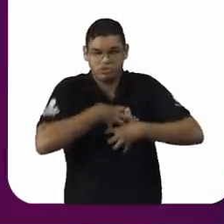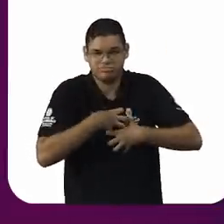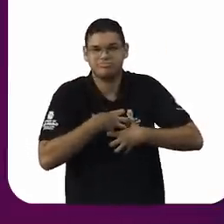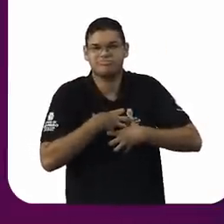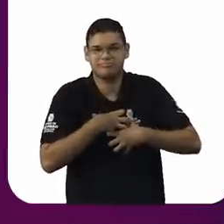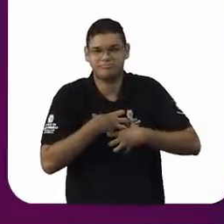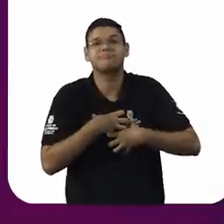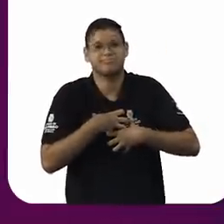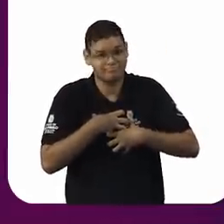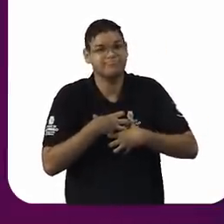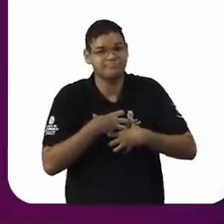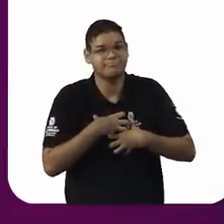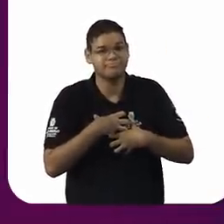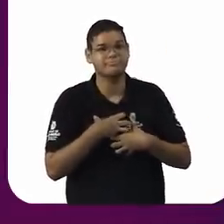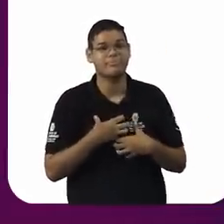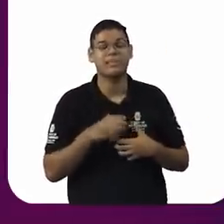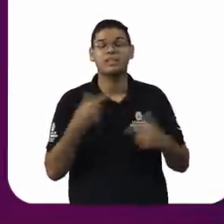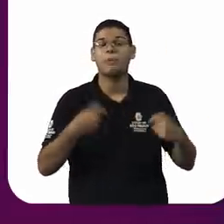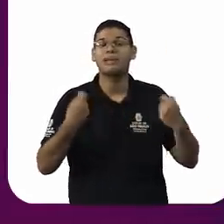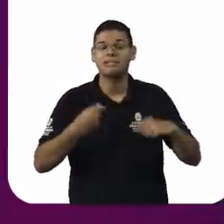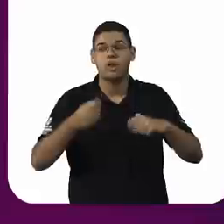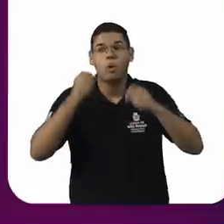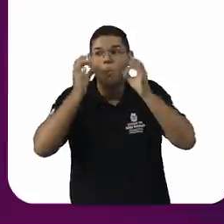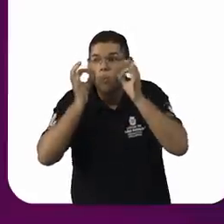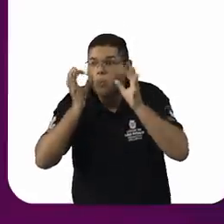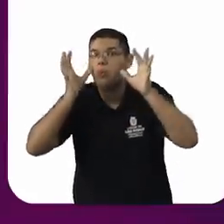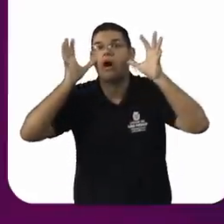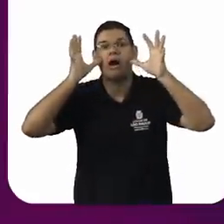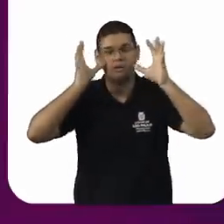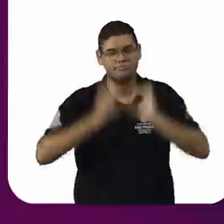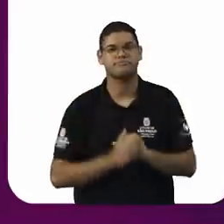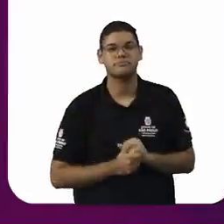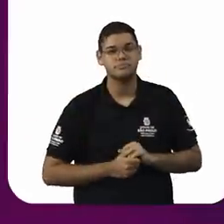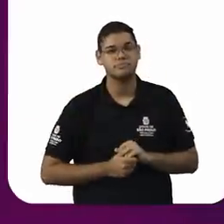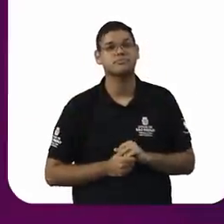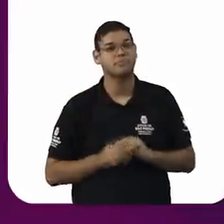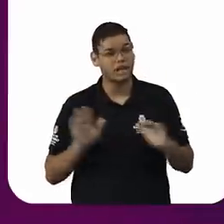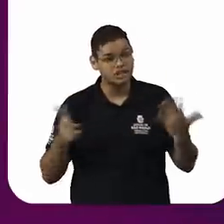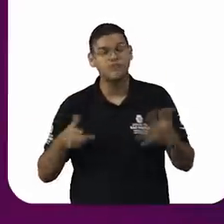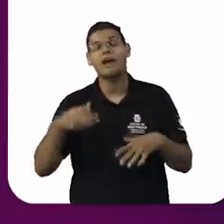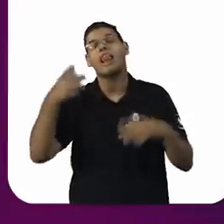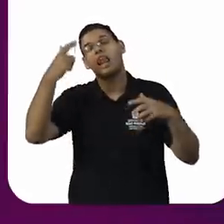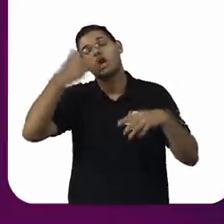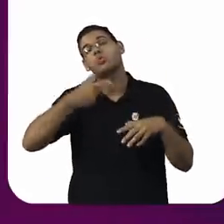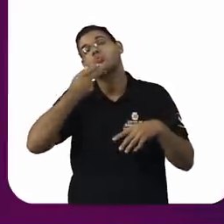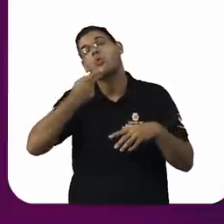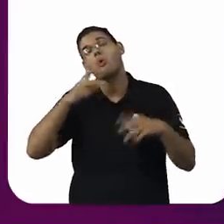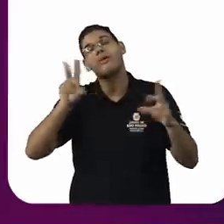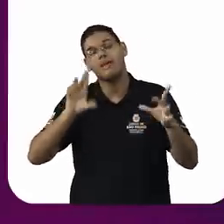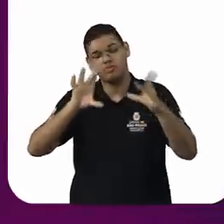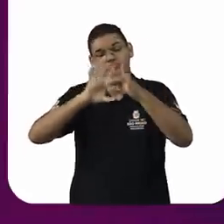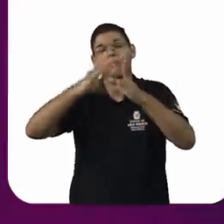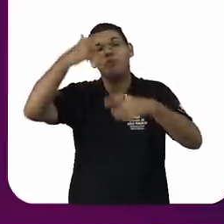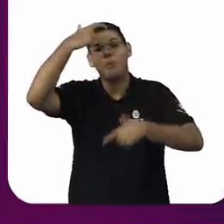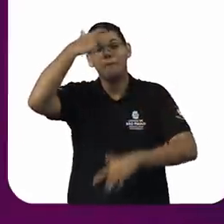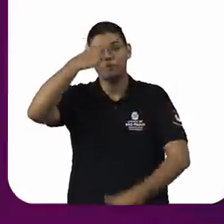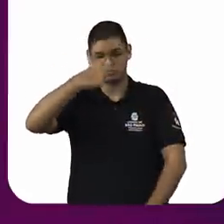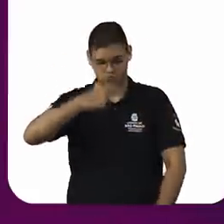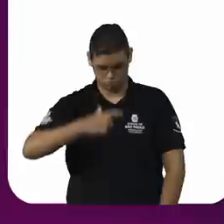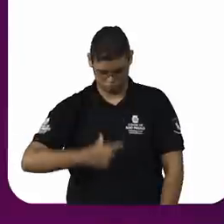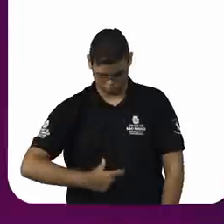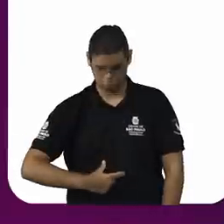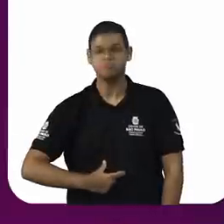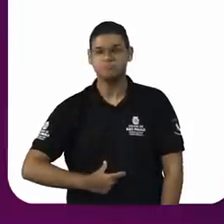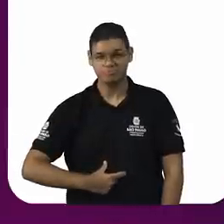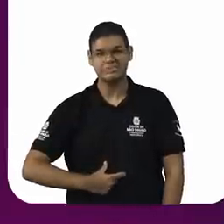alerta interno. Então, a gente está falando de uma postura que reúne tanto uma certa prepotência por parte